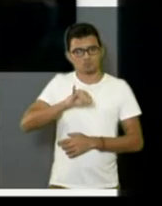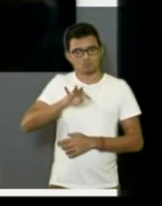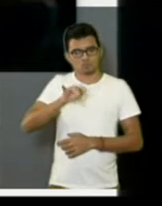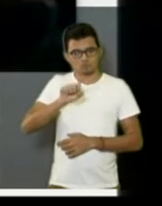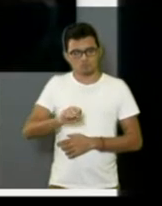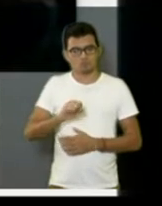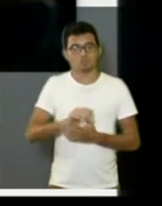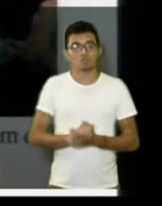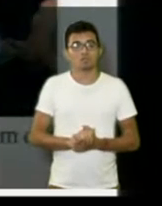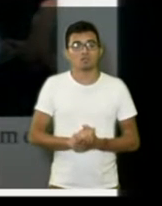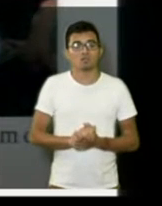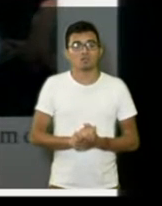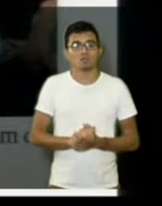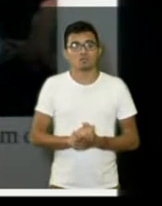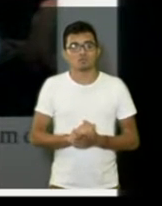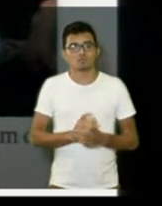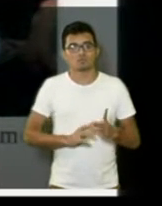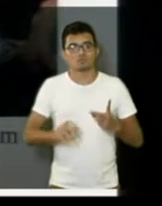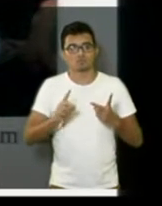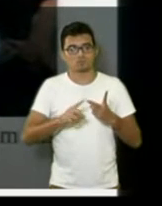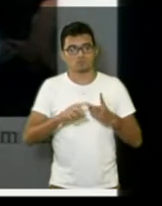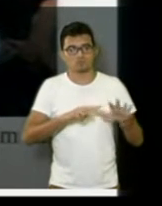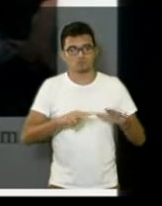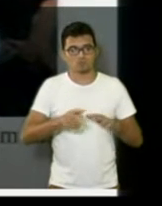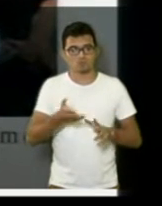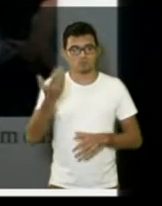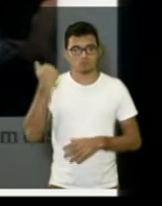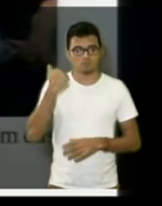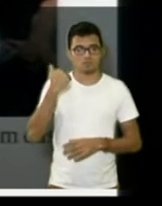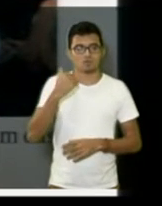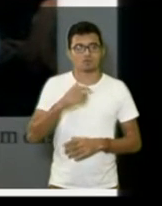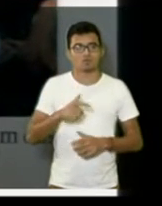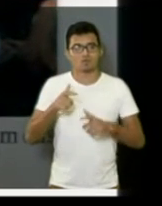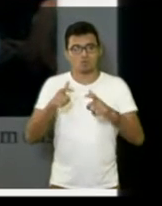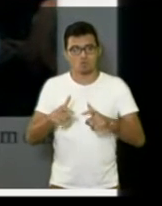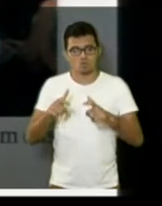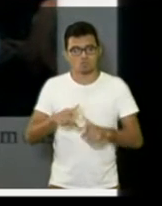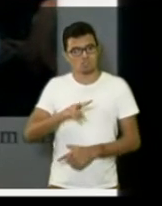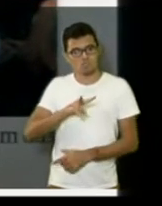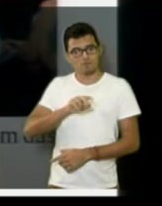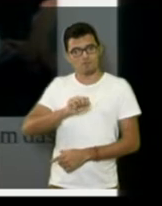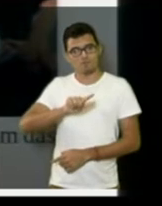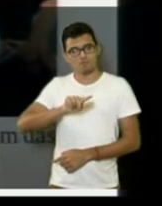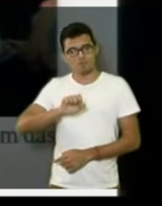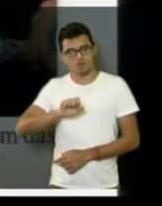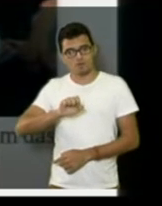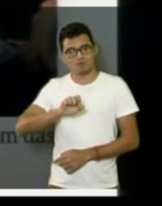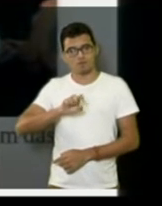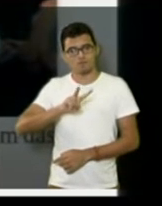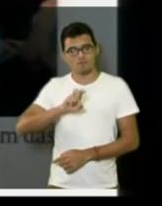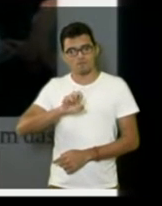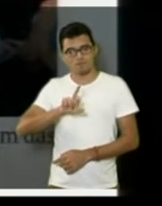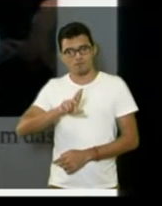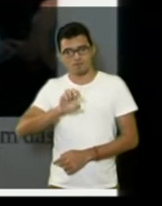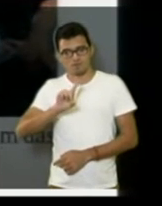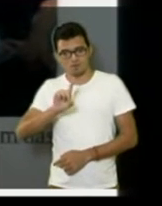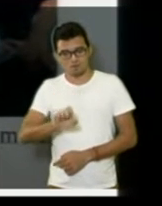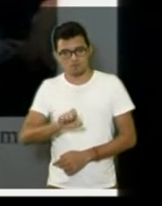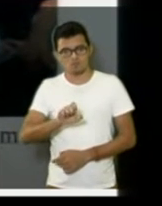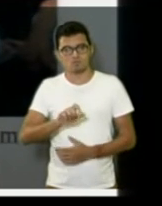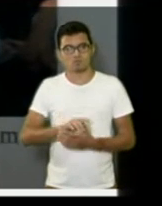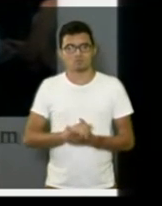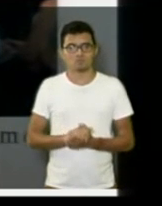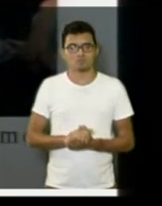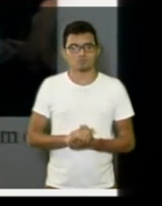A segunda foi na semana passada também, no sábado, foi no Vale Verde também, uma reunião iniciando uma ação nos